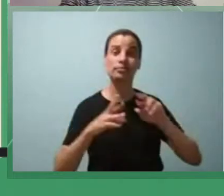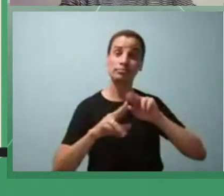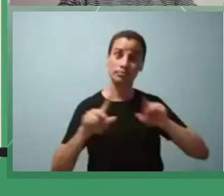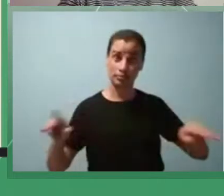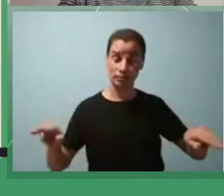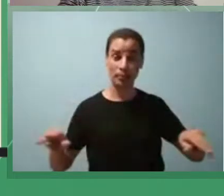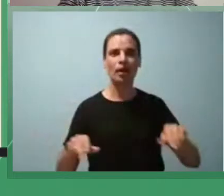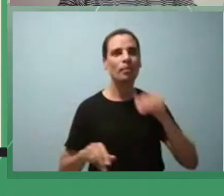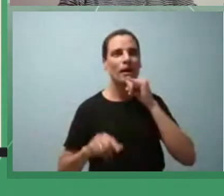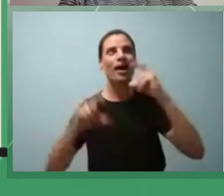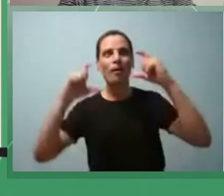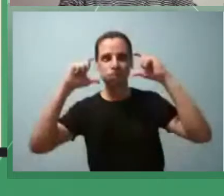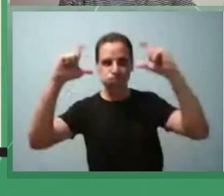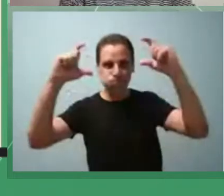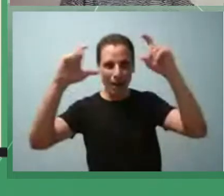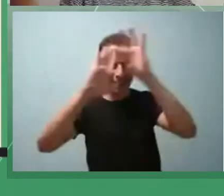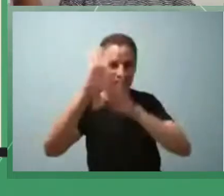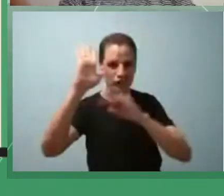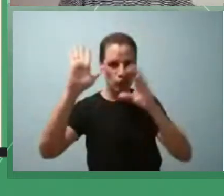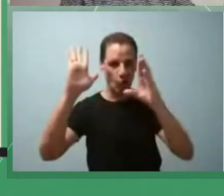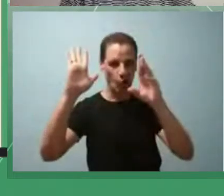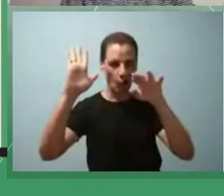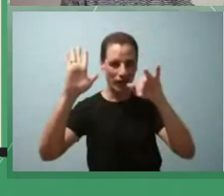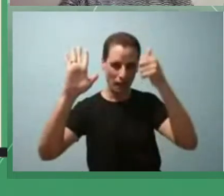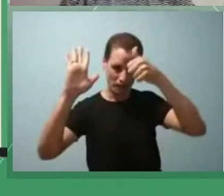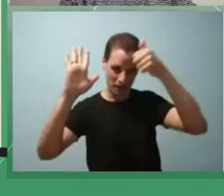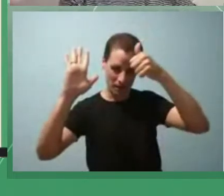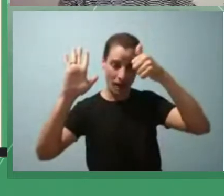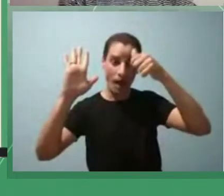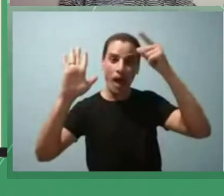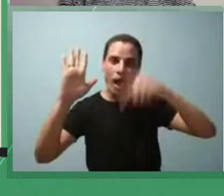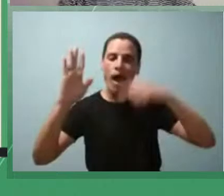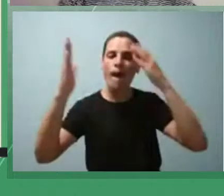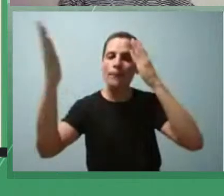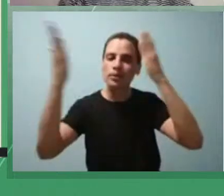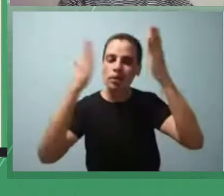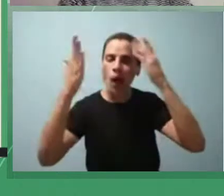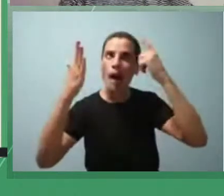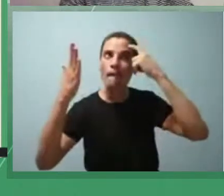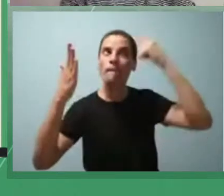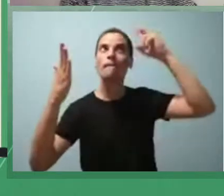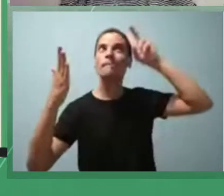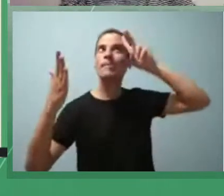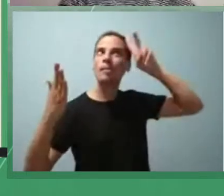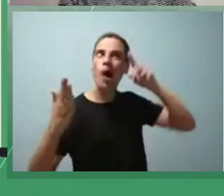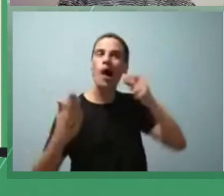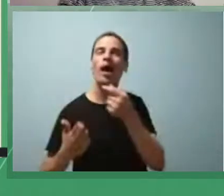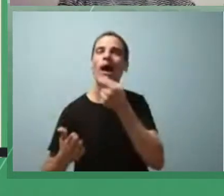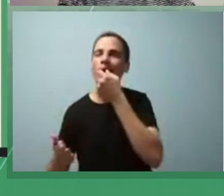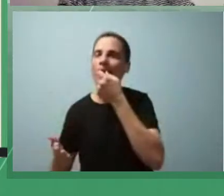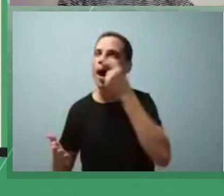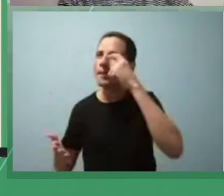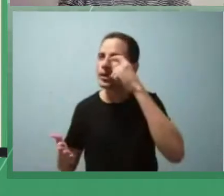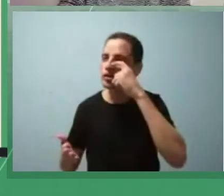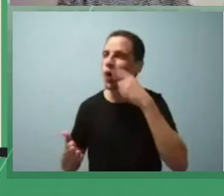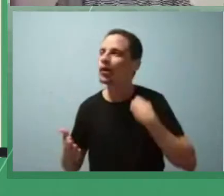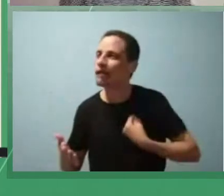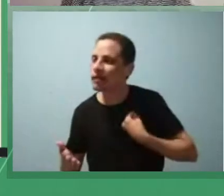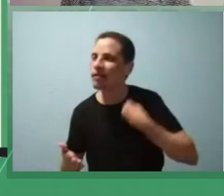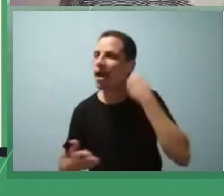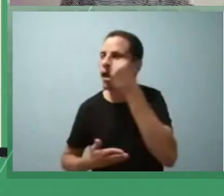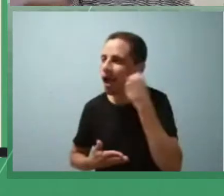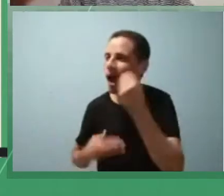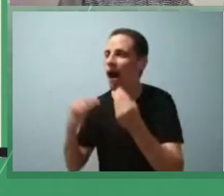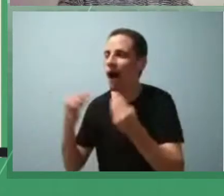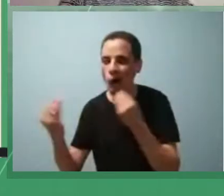psicológico um aspecto de memória que envolve todo um contexto de vivência do personagem